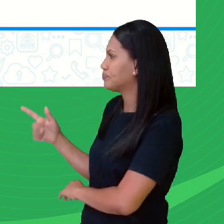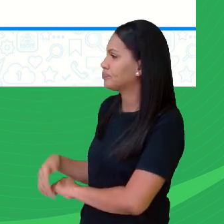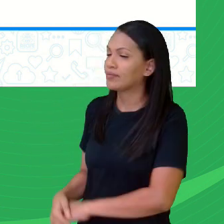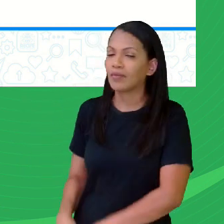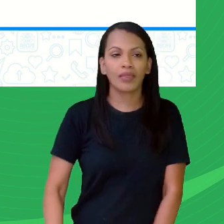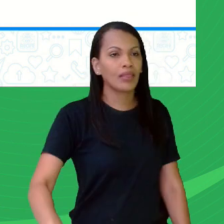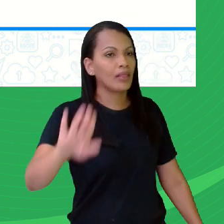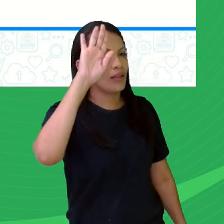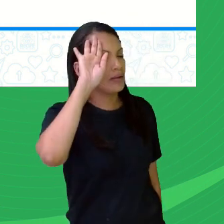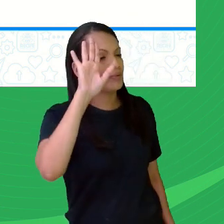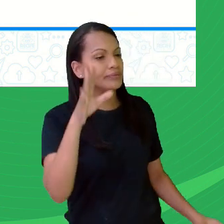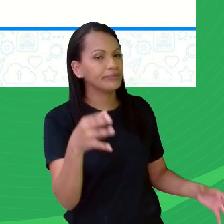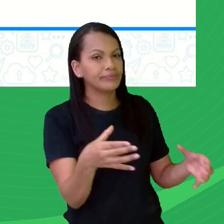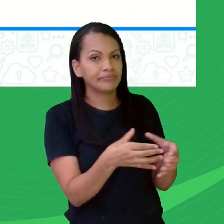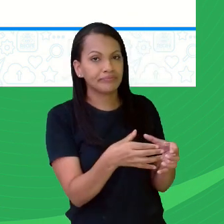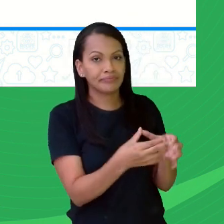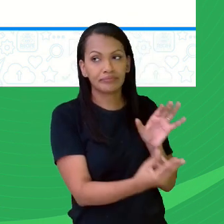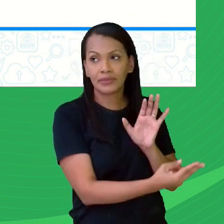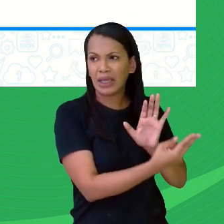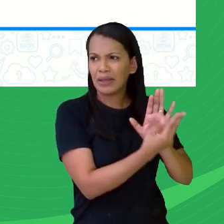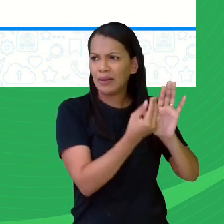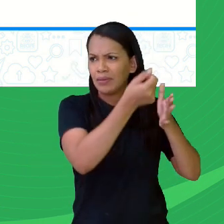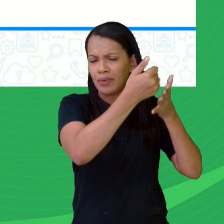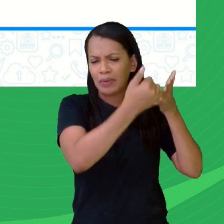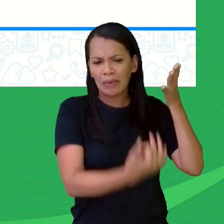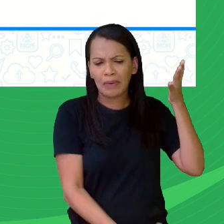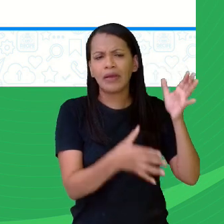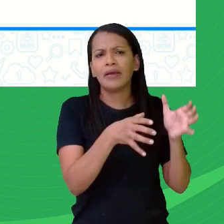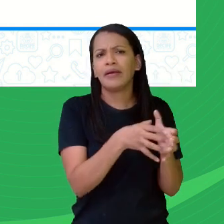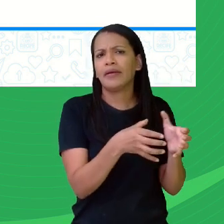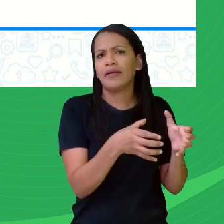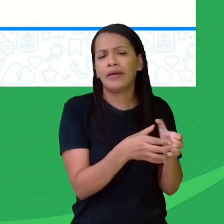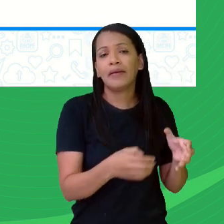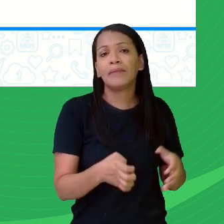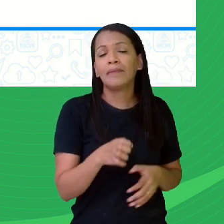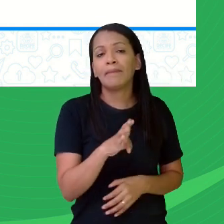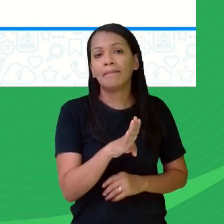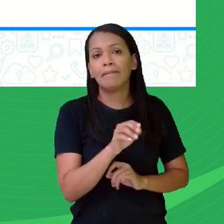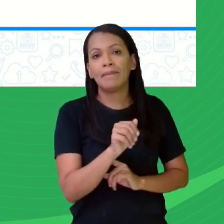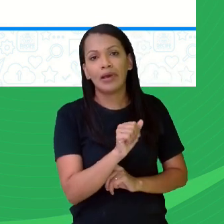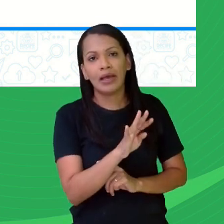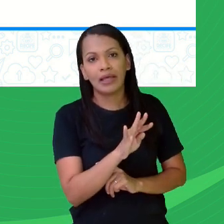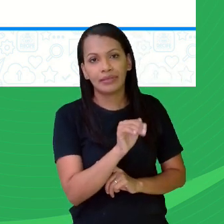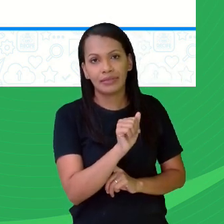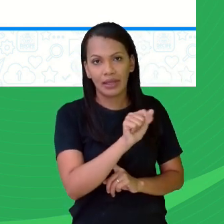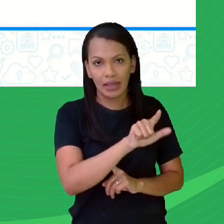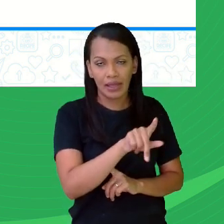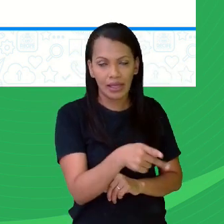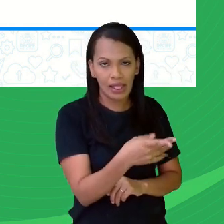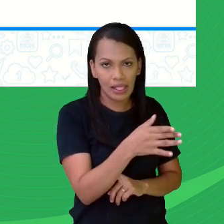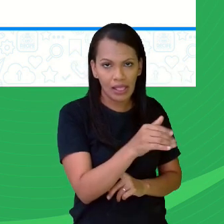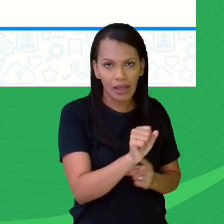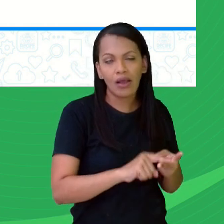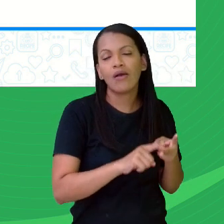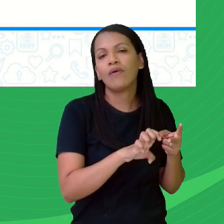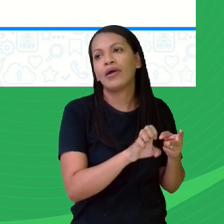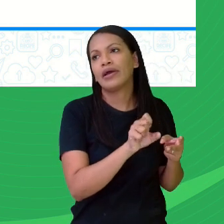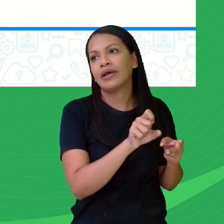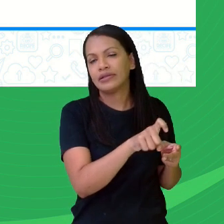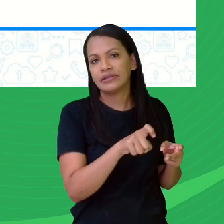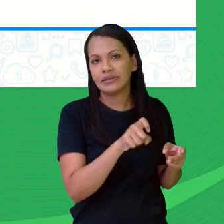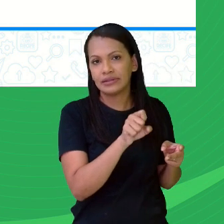tropa, regimento, companhia, legião. Então, eu entendo ali que existe um grupo, um número determinado de soldados.